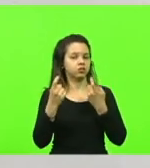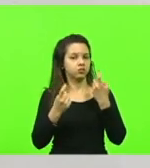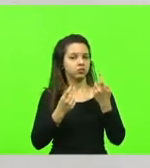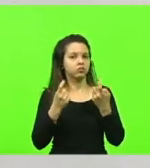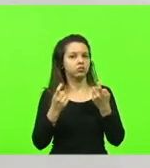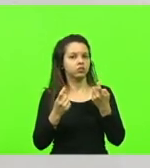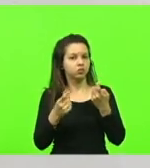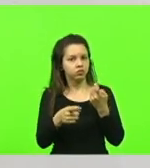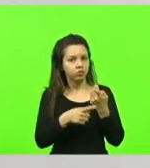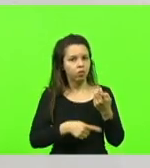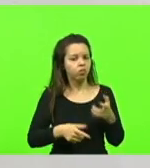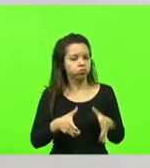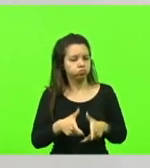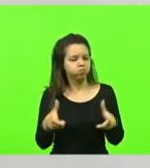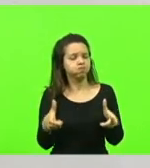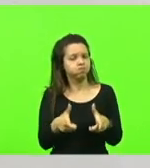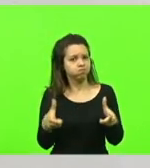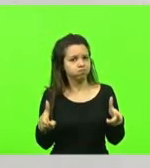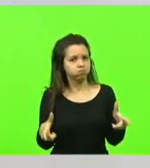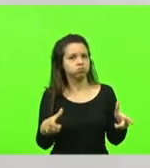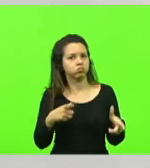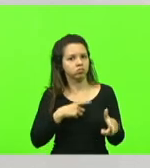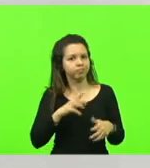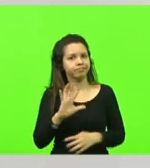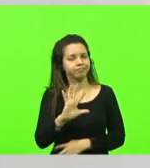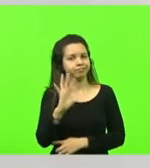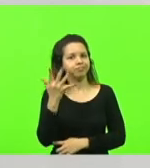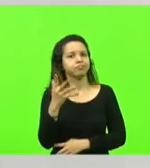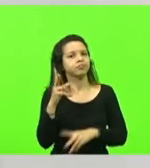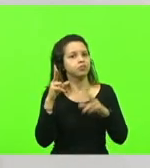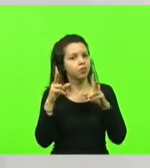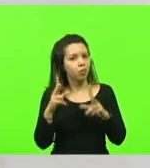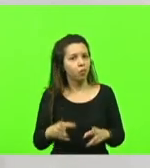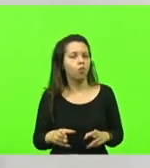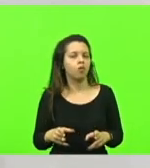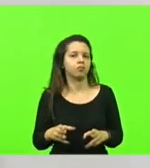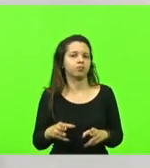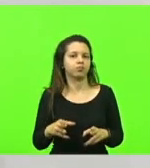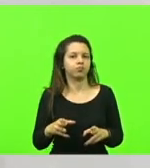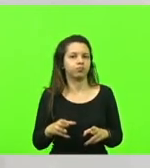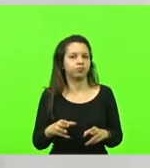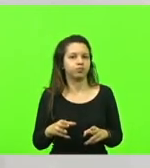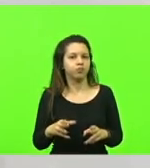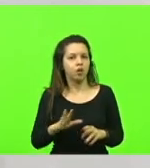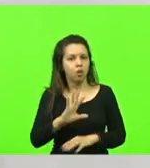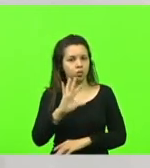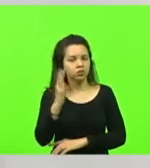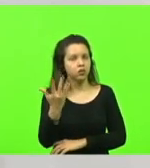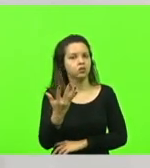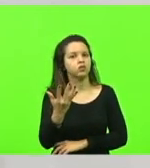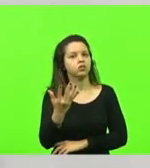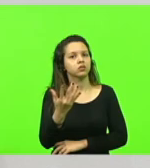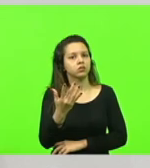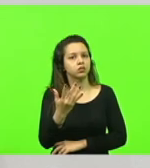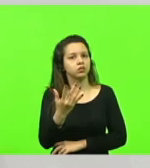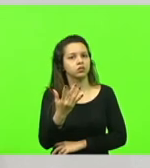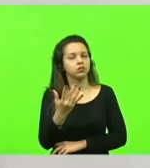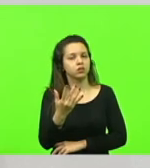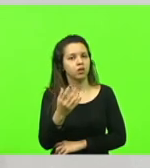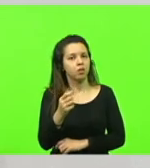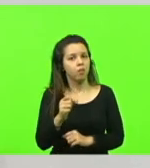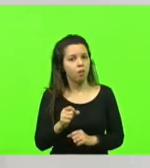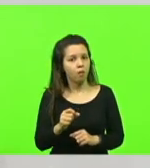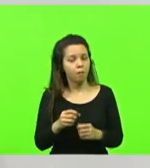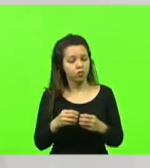cada vez maior de ocorrências desse tipo de situação, e que tem implicações nas